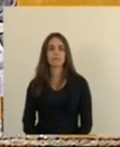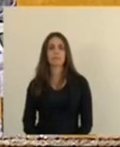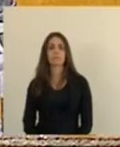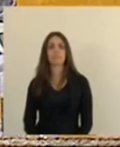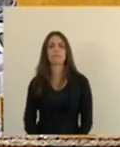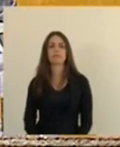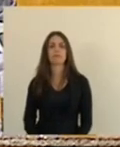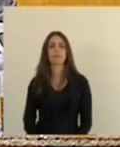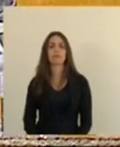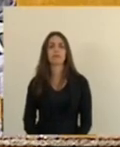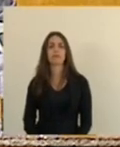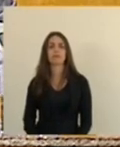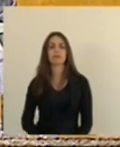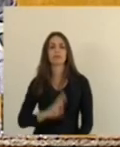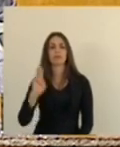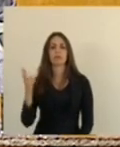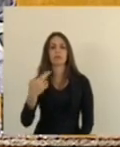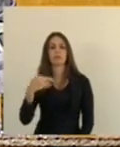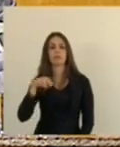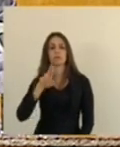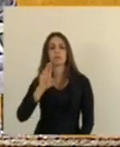Deputado Hudson Leal